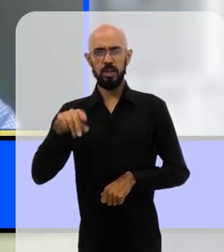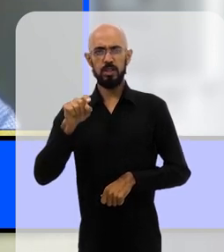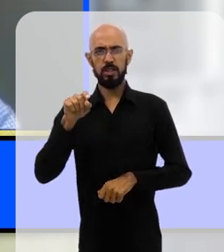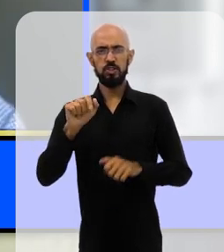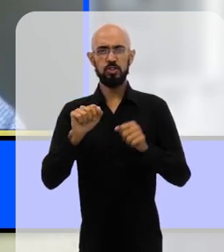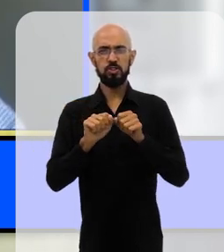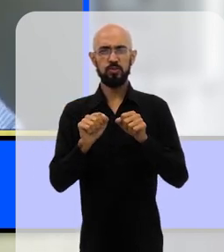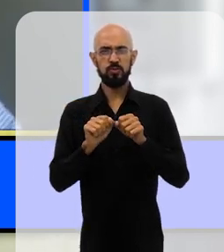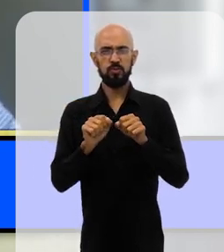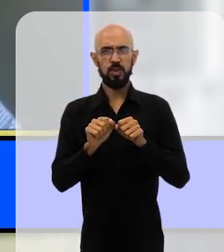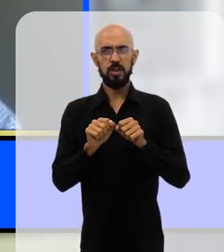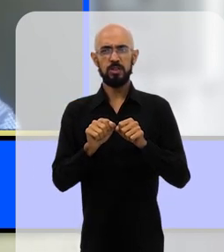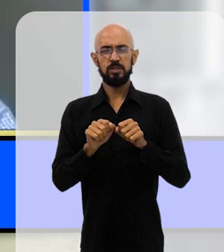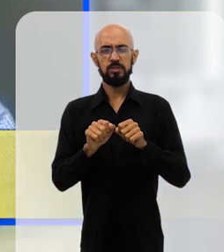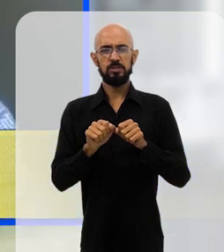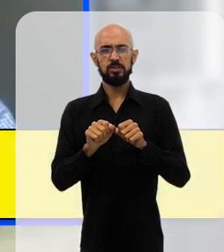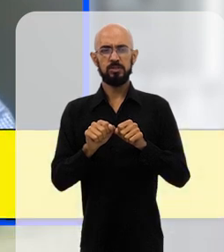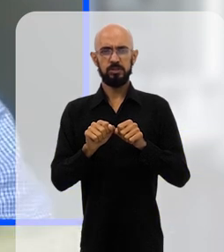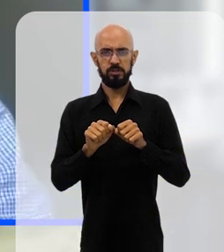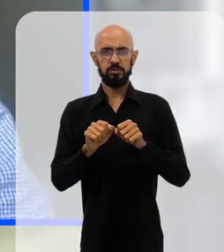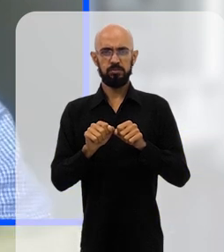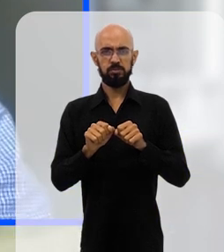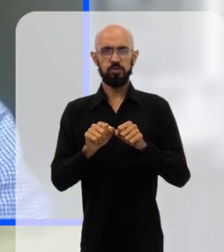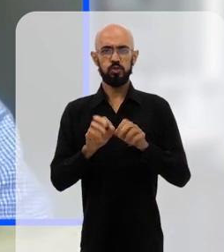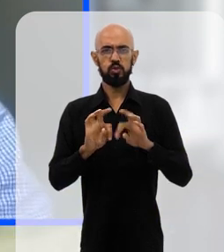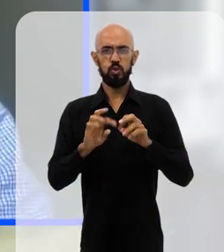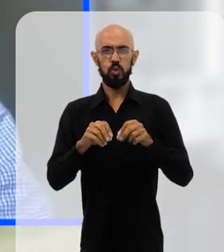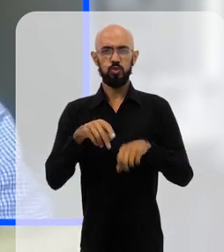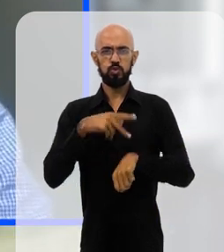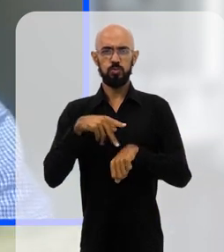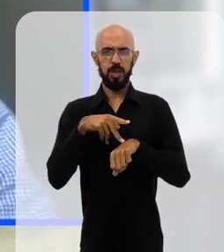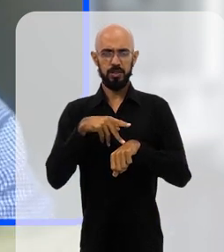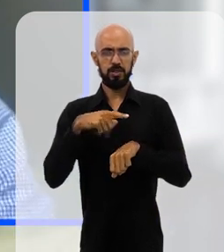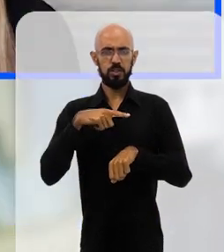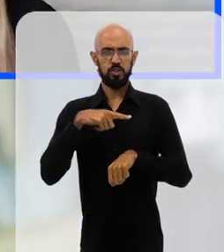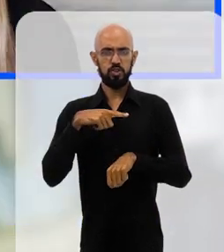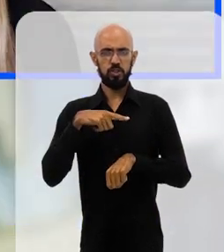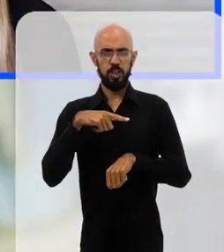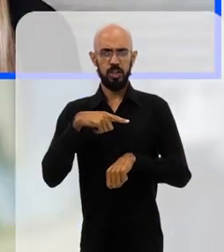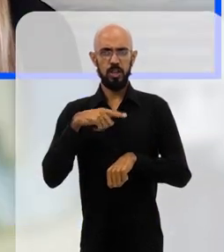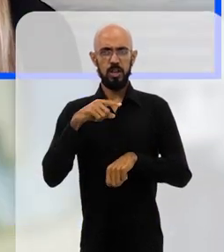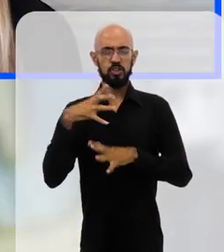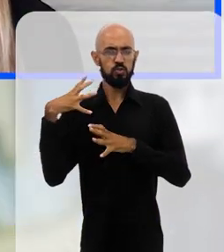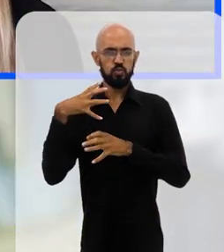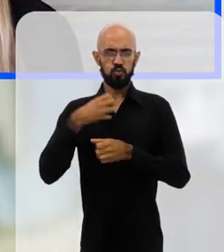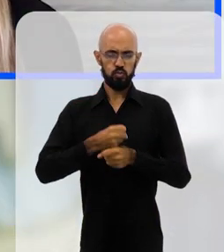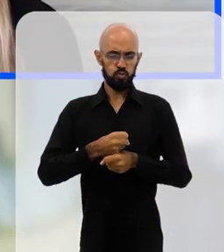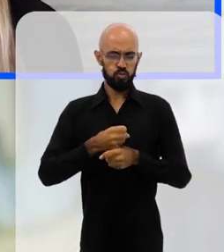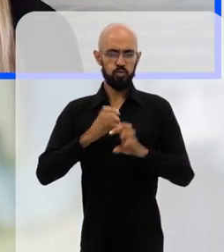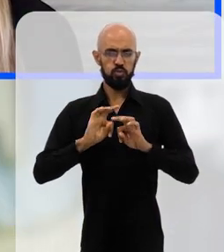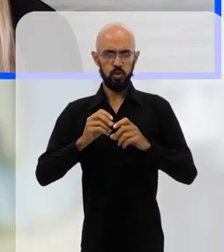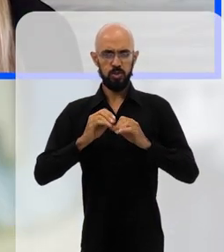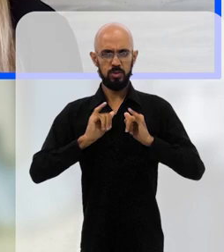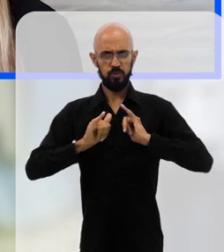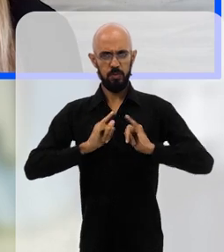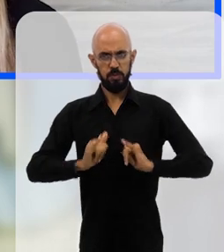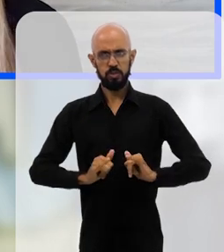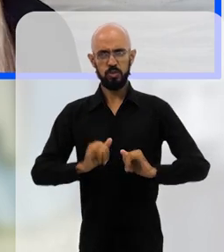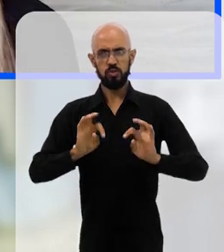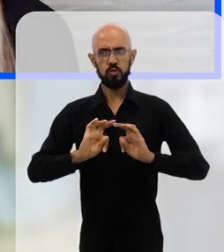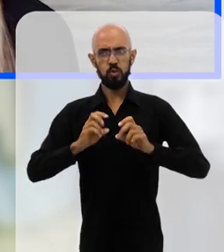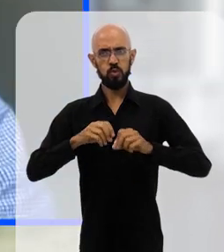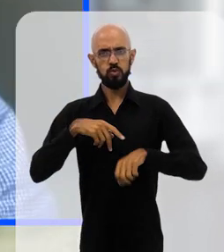localidades que a Oxfam tem presença. Então, é feito um compilado de informações reunidas a partir desses